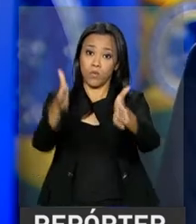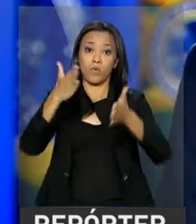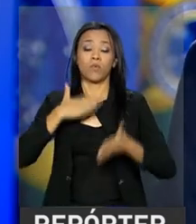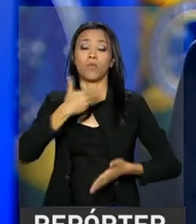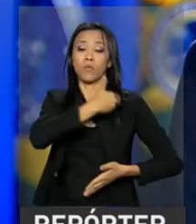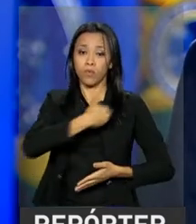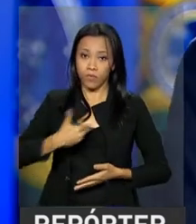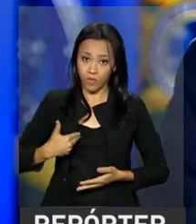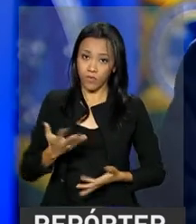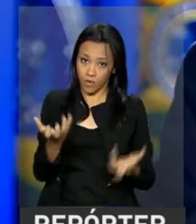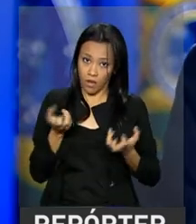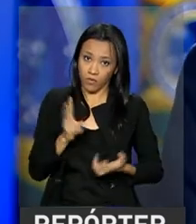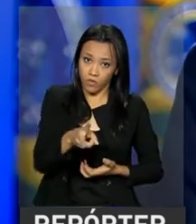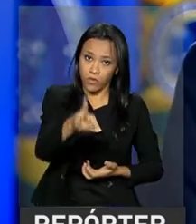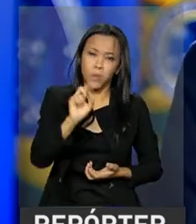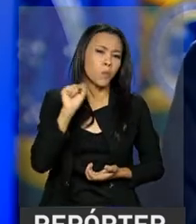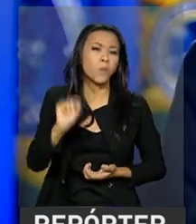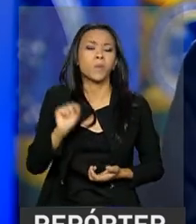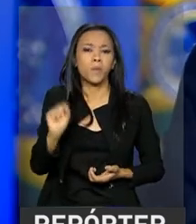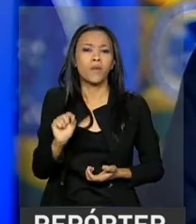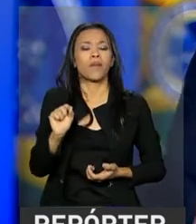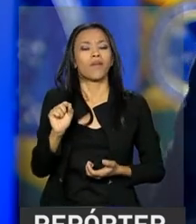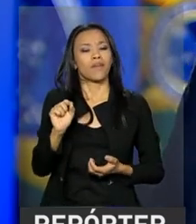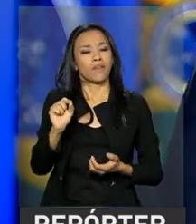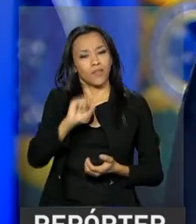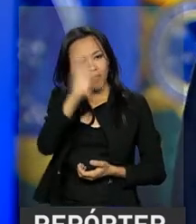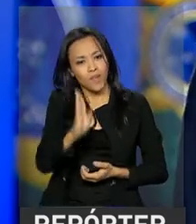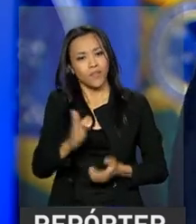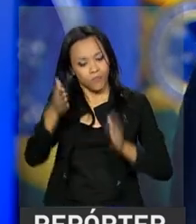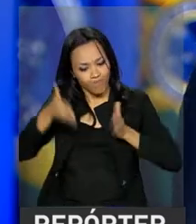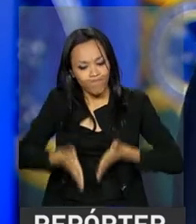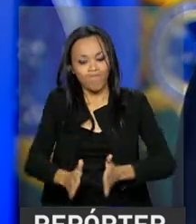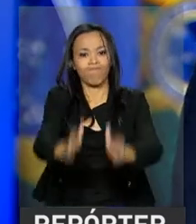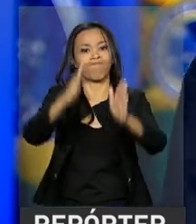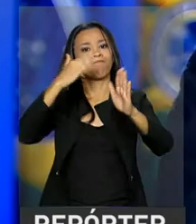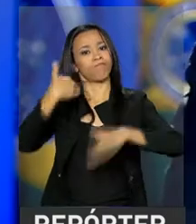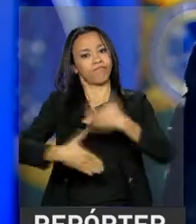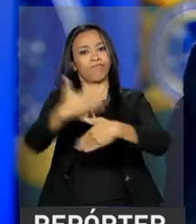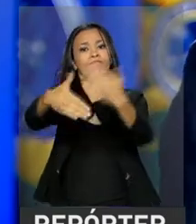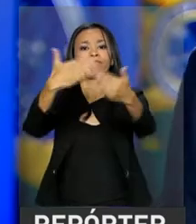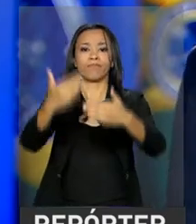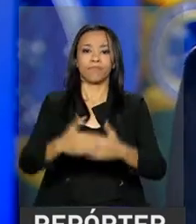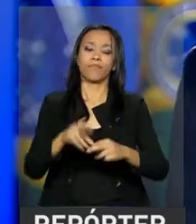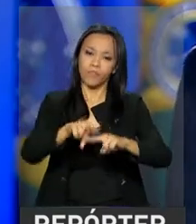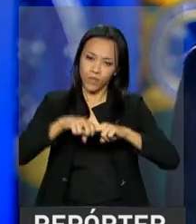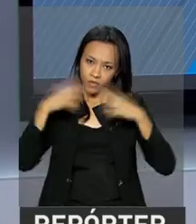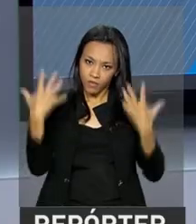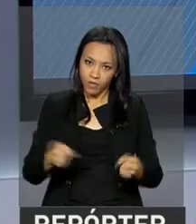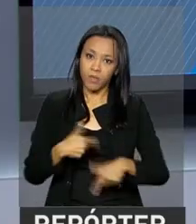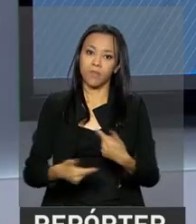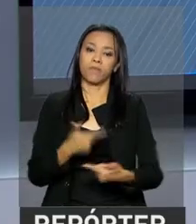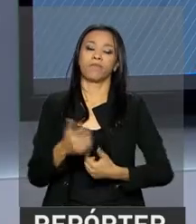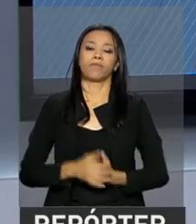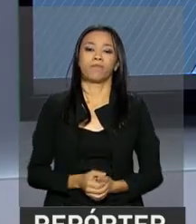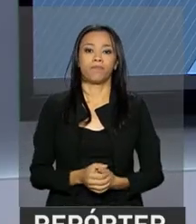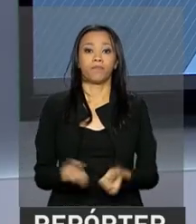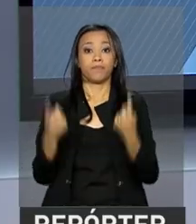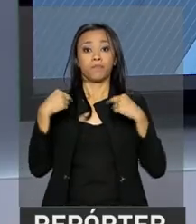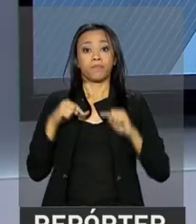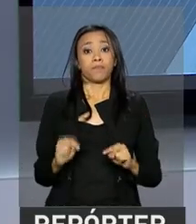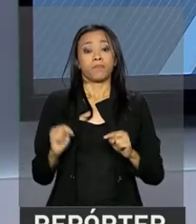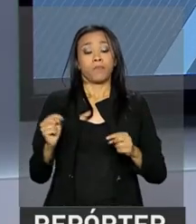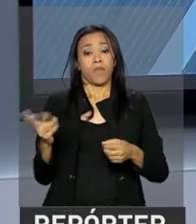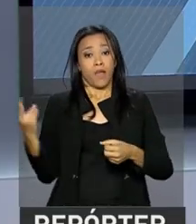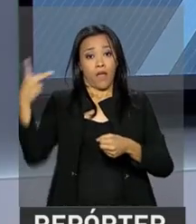pretende seguir. Colocar o Brasil nos trilhos. Portanto, vamos ao trabalho. E a